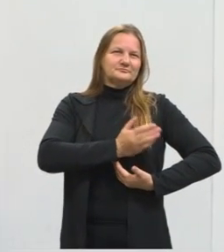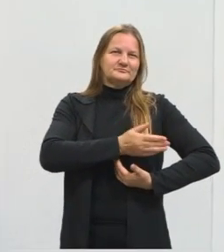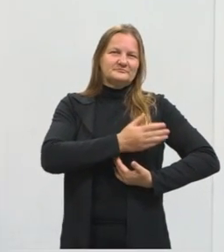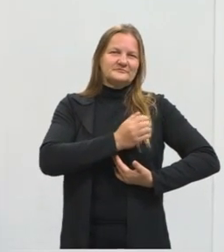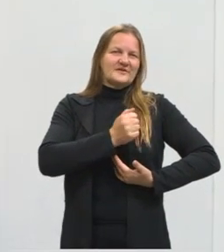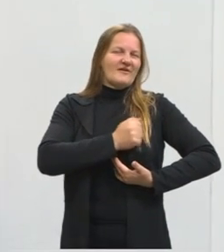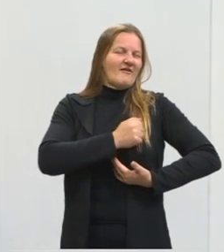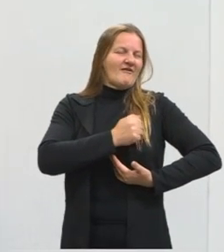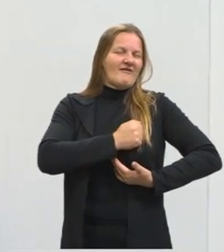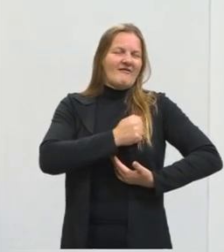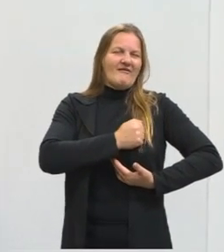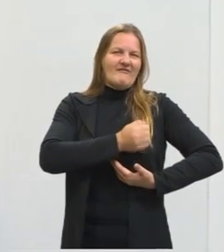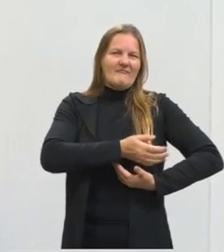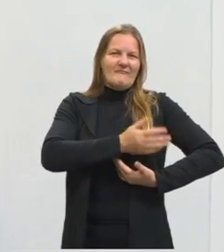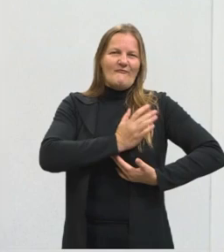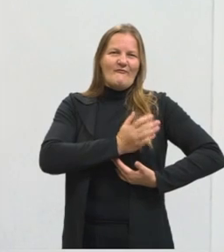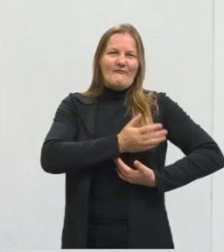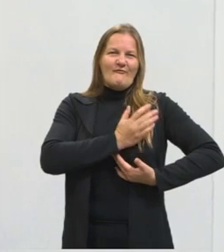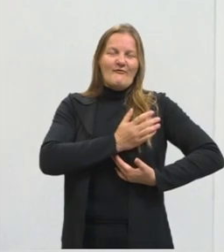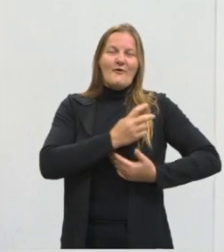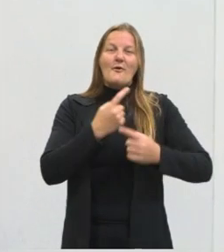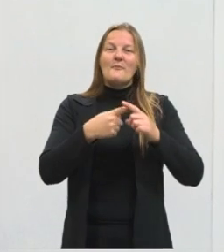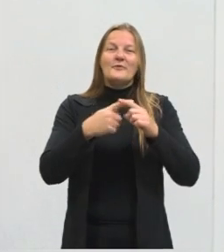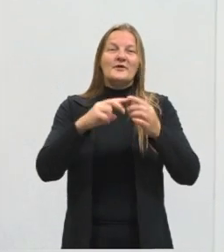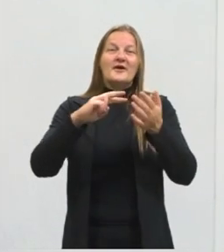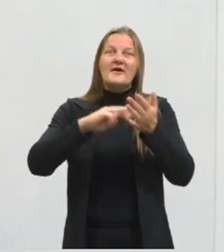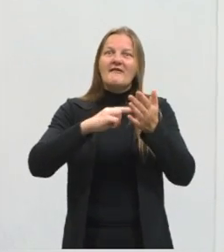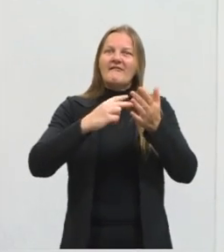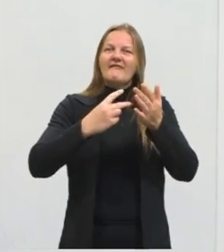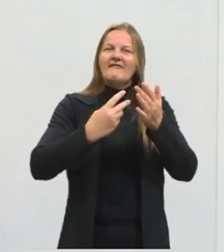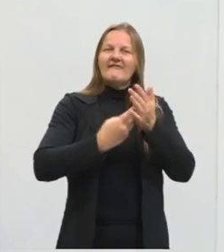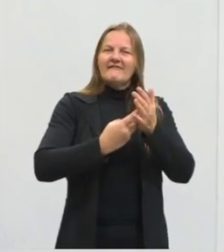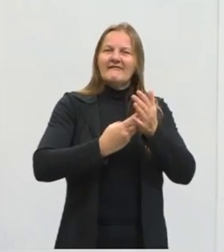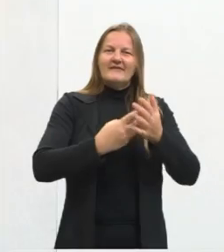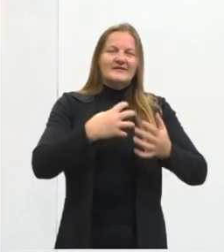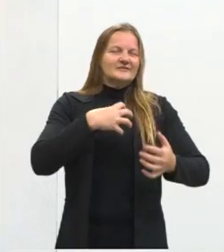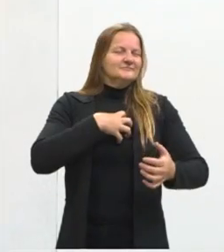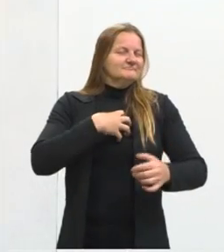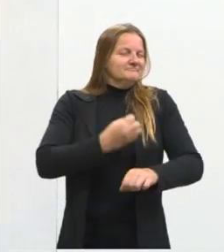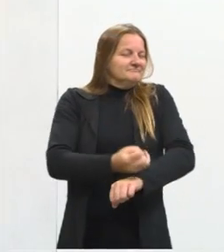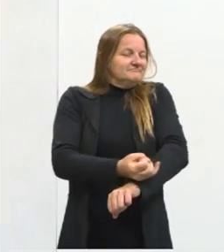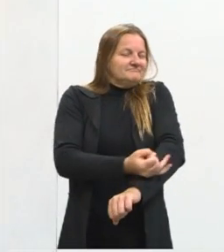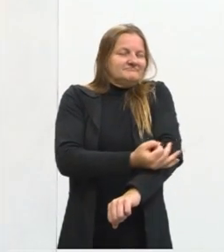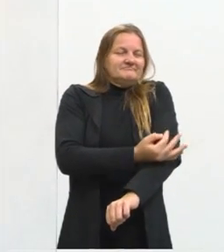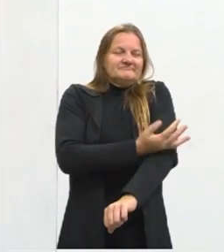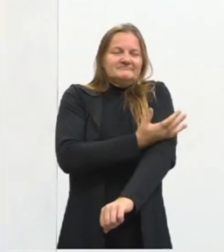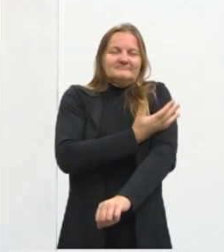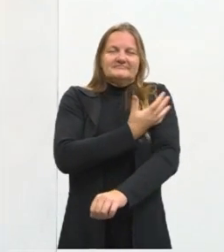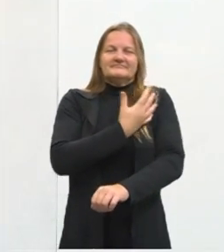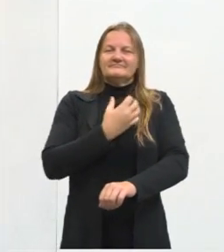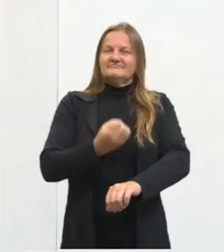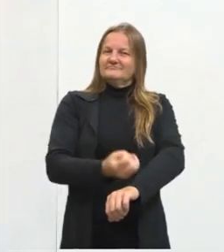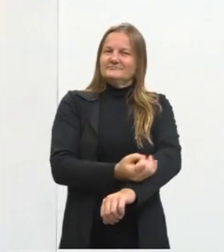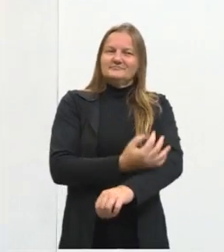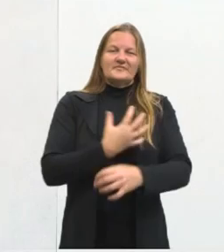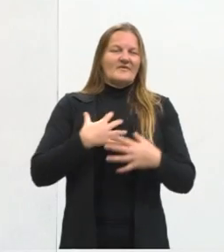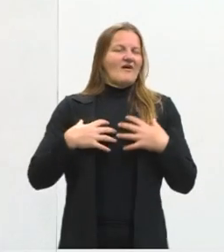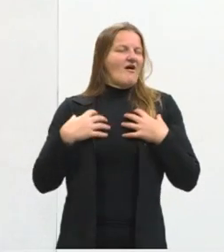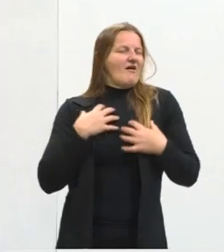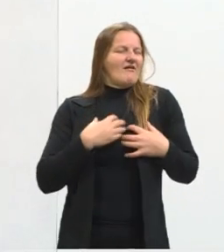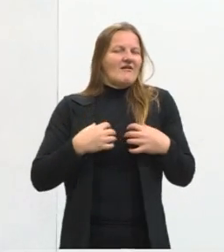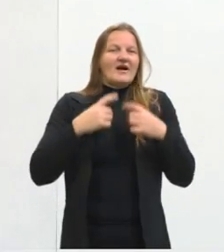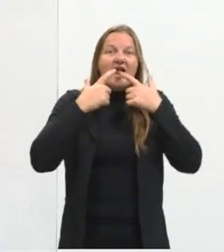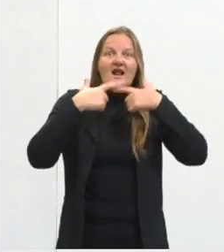dá outros sentidos. O coração mexe com a emoção. Então, a